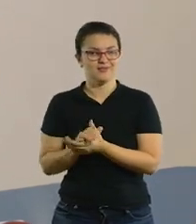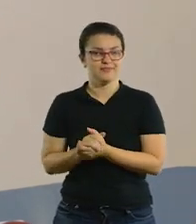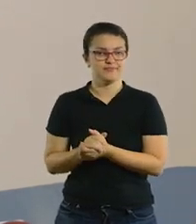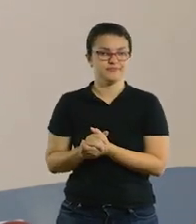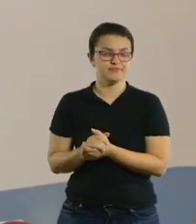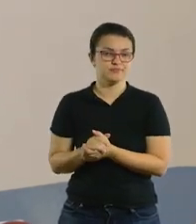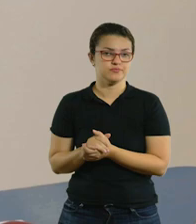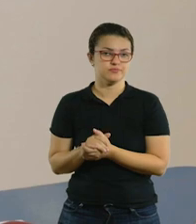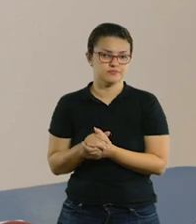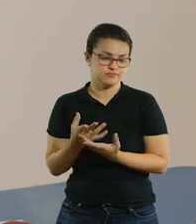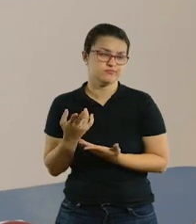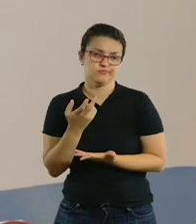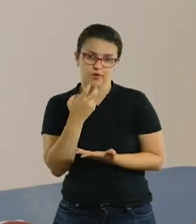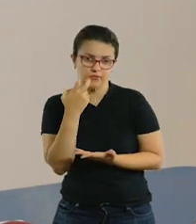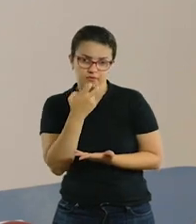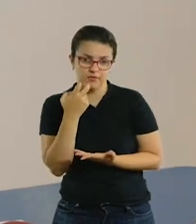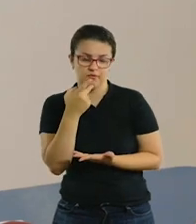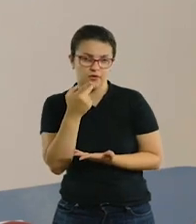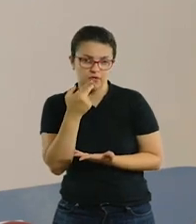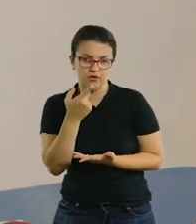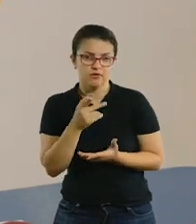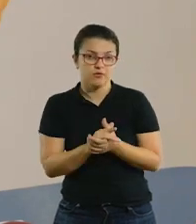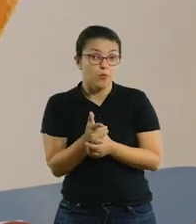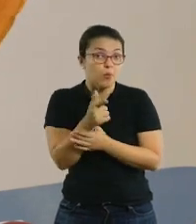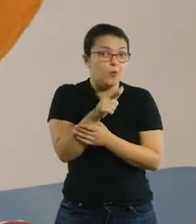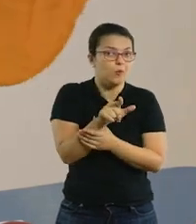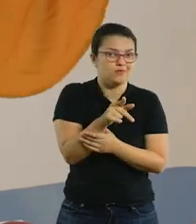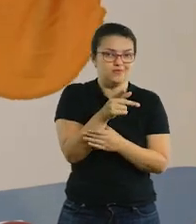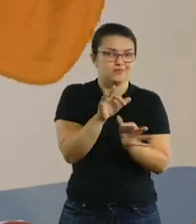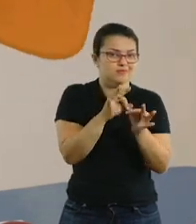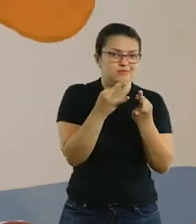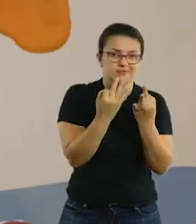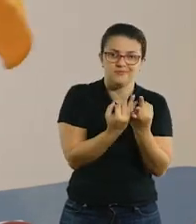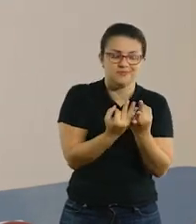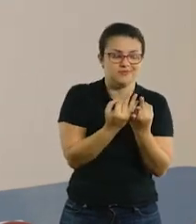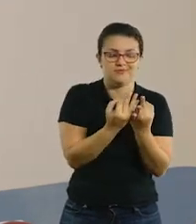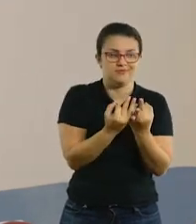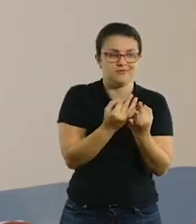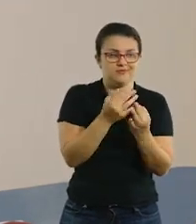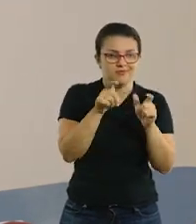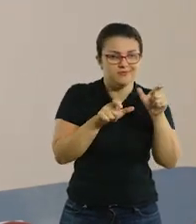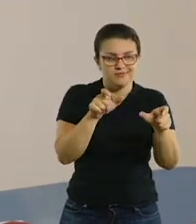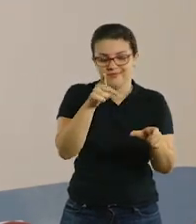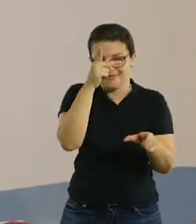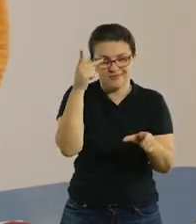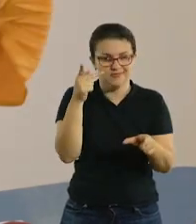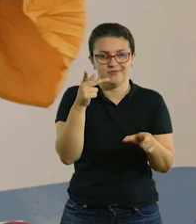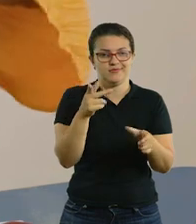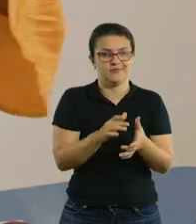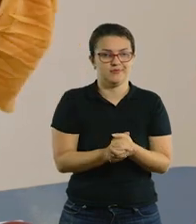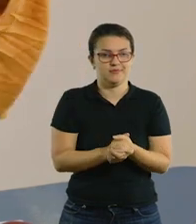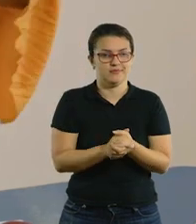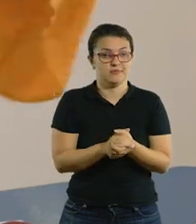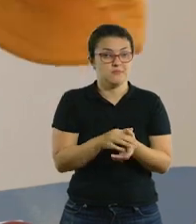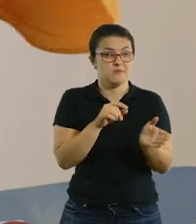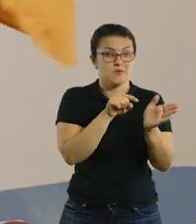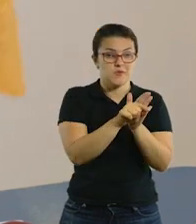você pode pedir que ela faça a entrevista oral, obviamente, também com outras pessoas ali da sua família. Se esse